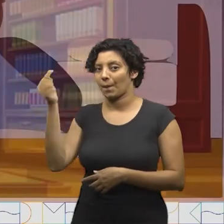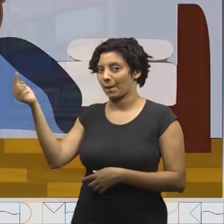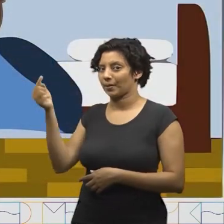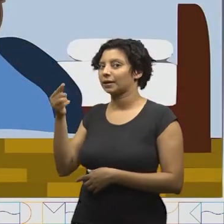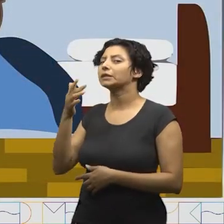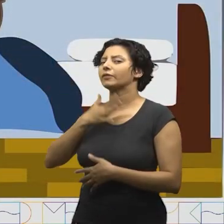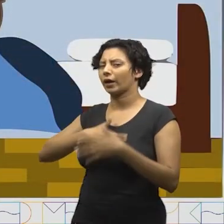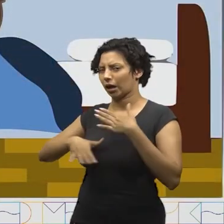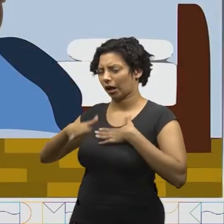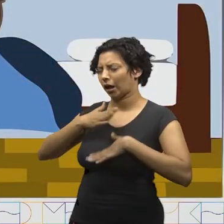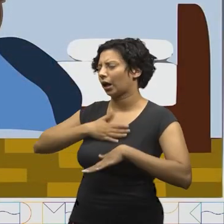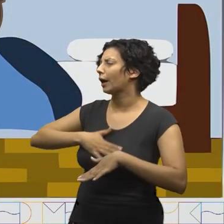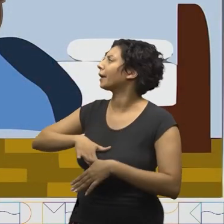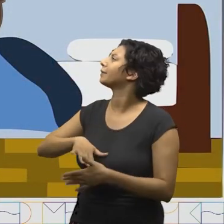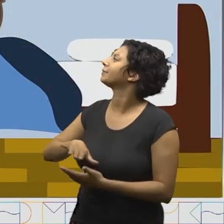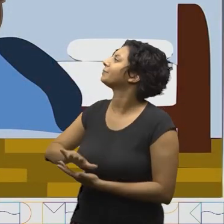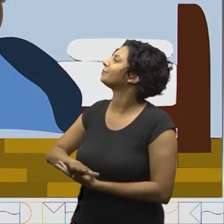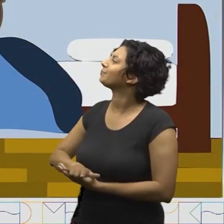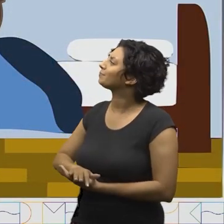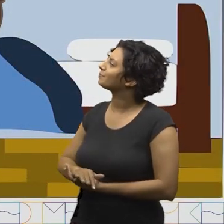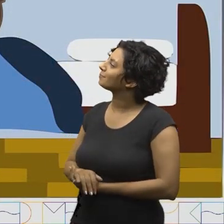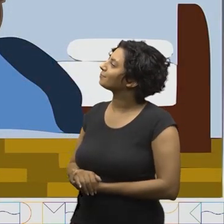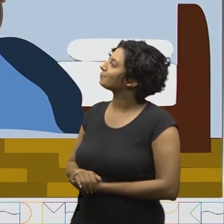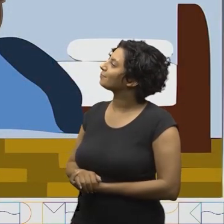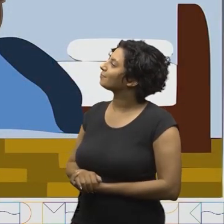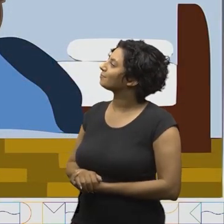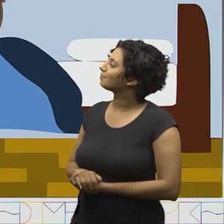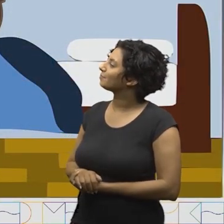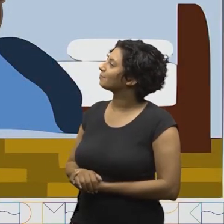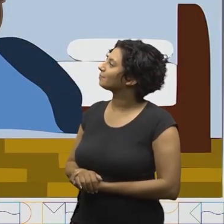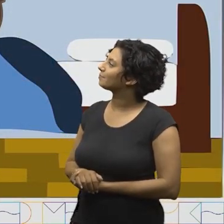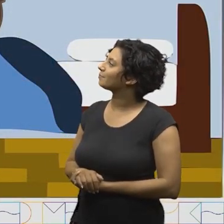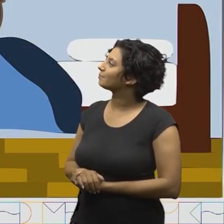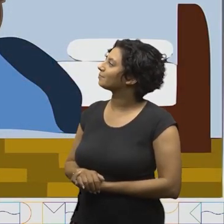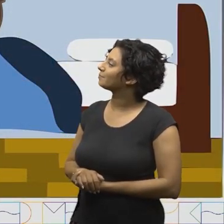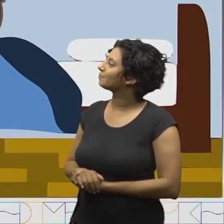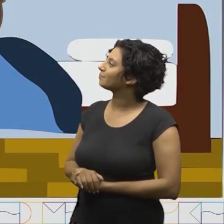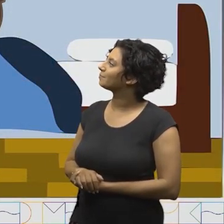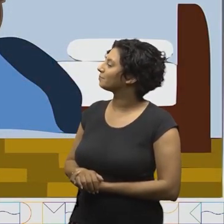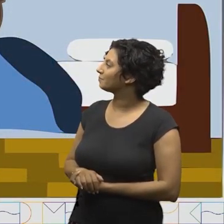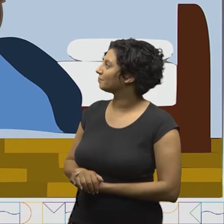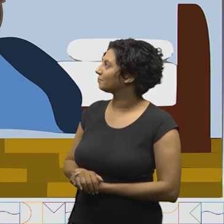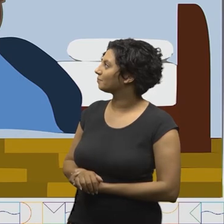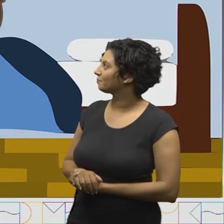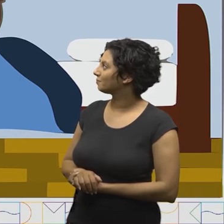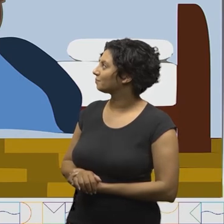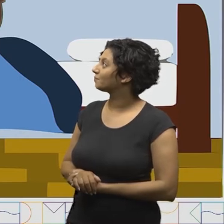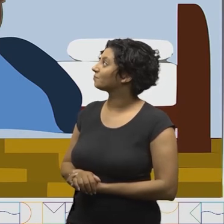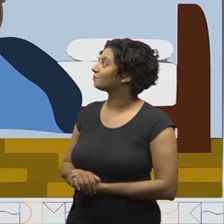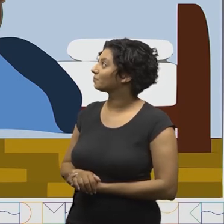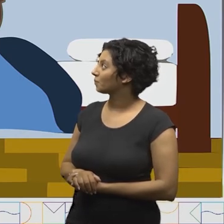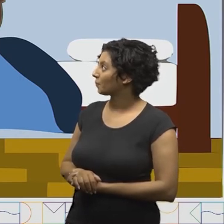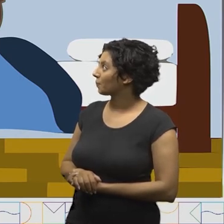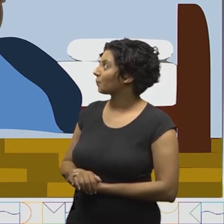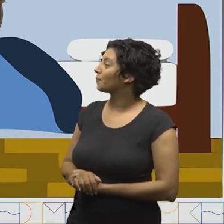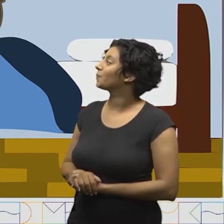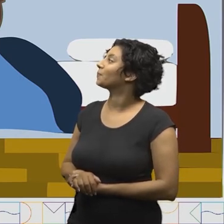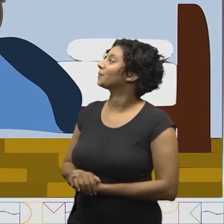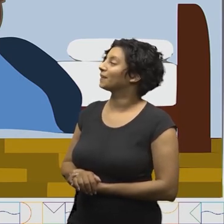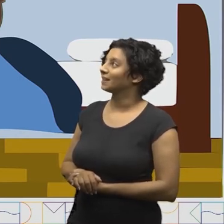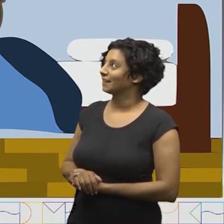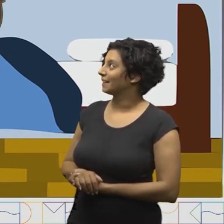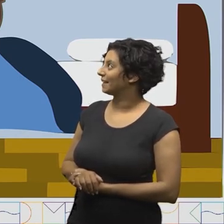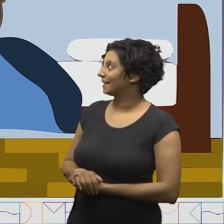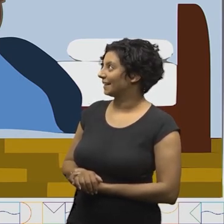tal? O peito do pé de Pedro é preto. Quem disser que o peito do pé